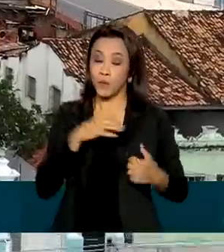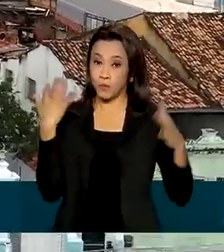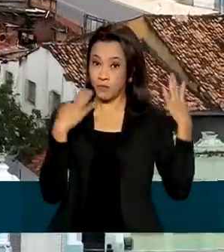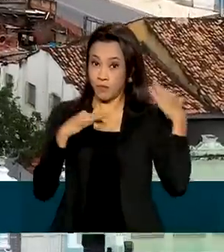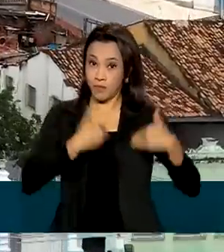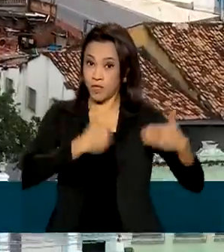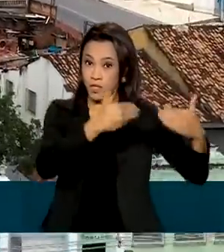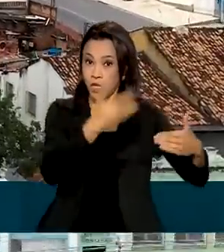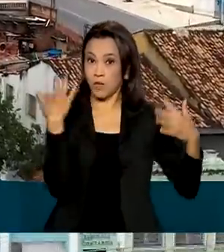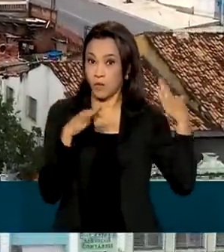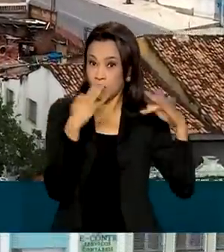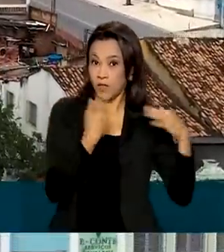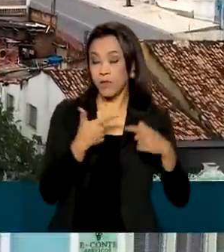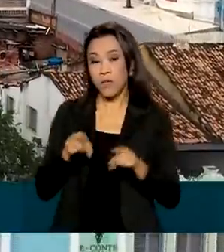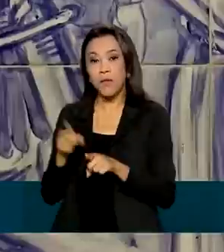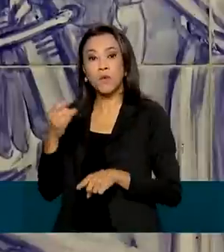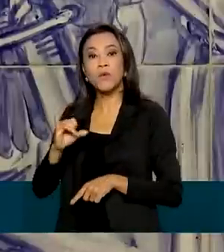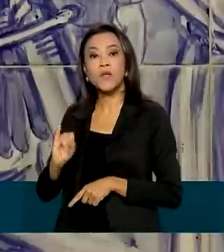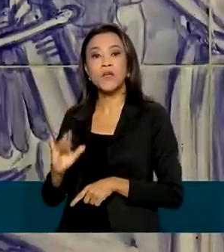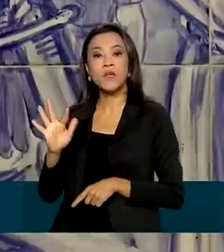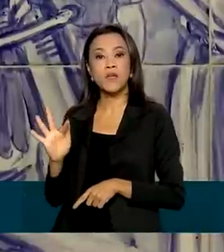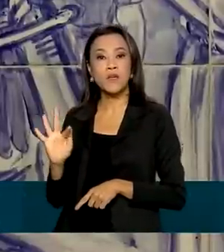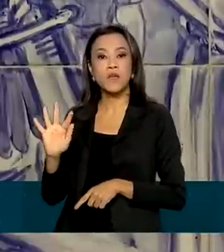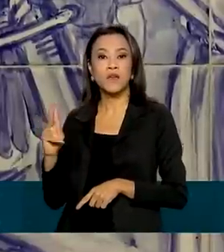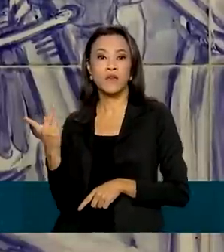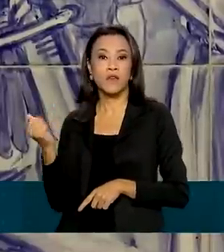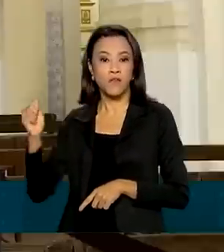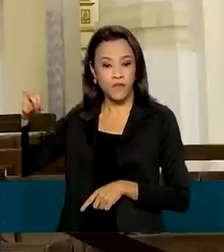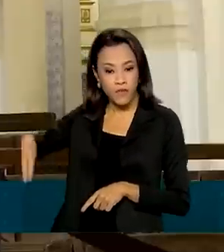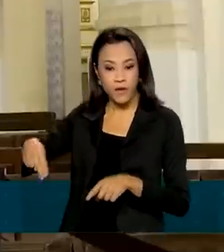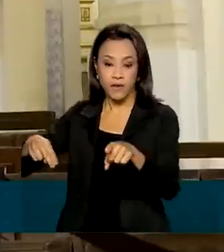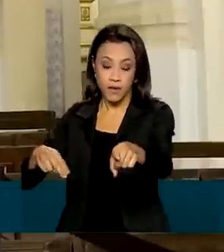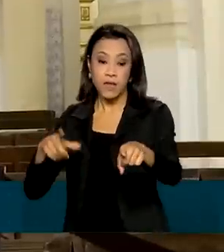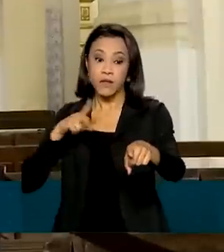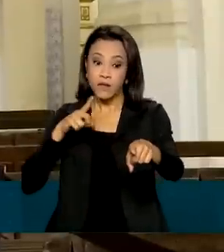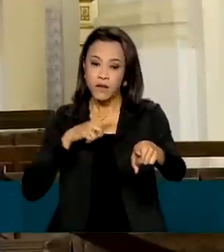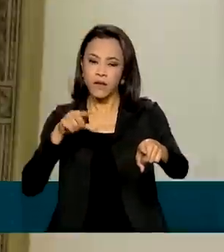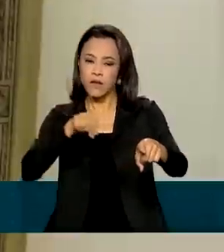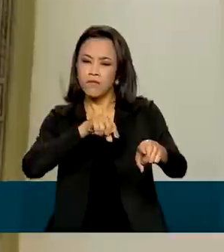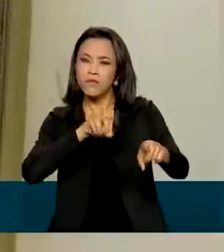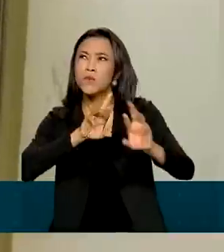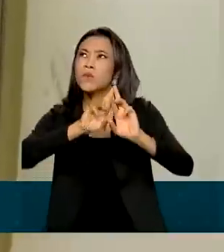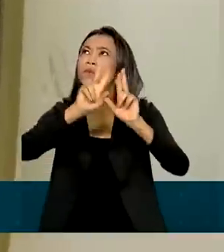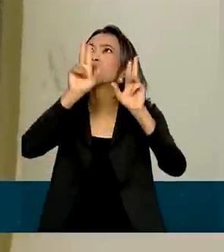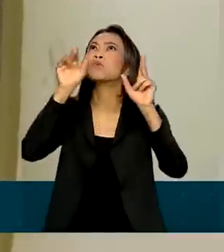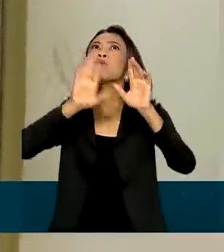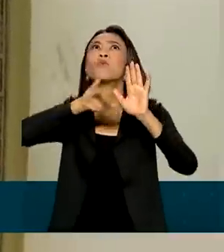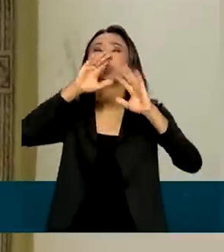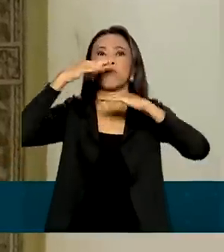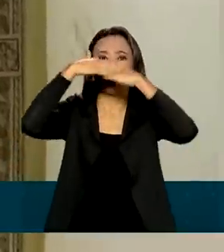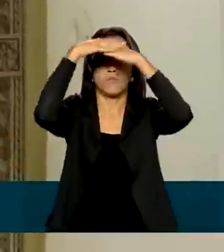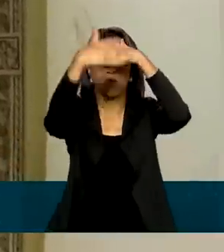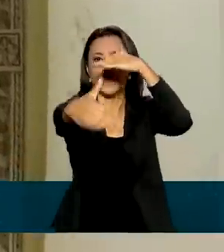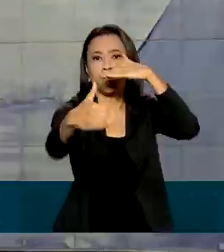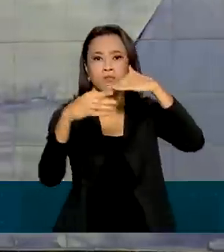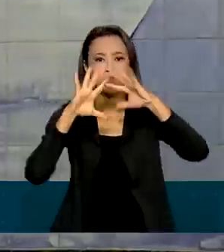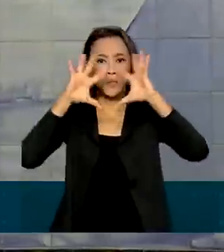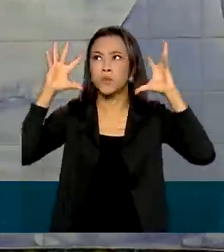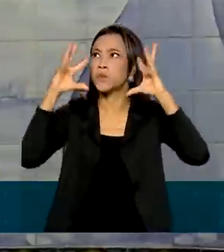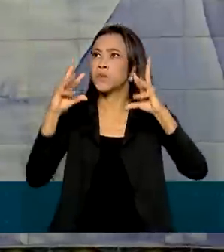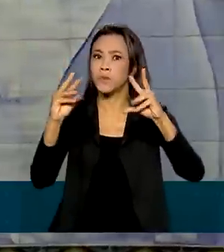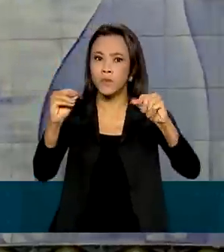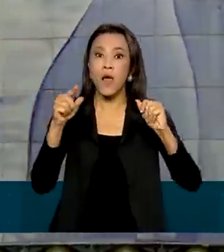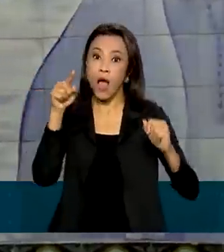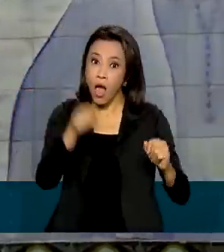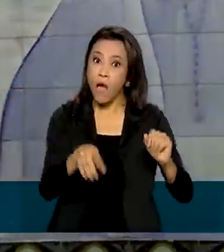restauração envolveu a recomposição de toda a azulejaria portuguesa, das esquadrias e do forro. Acredita-se que esta seja a